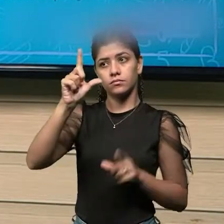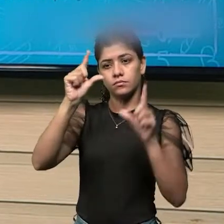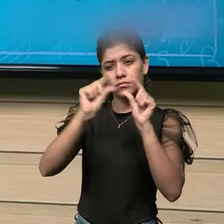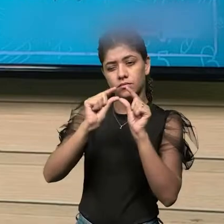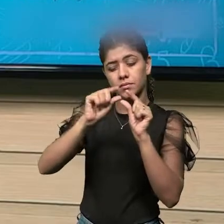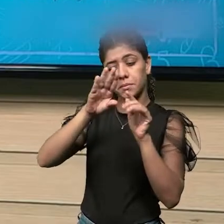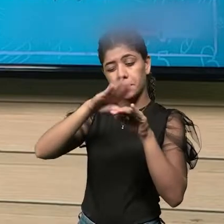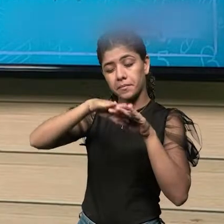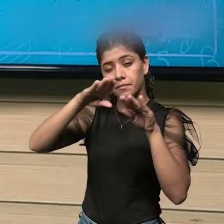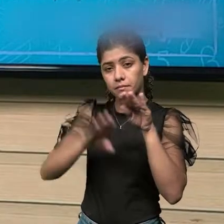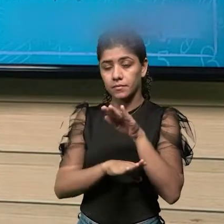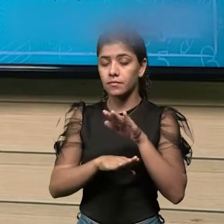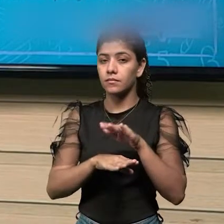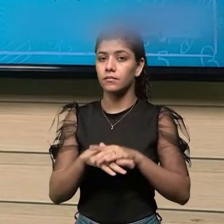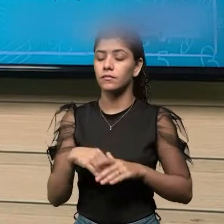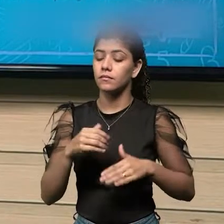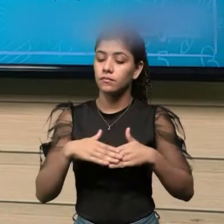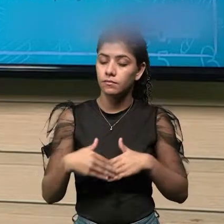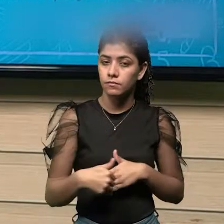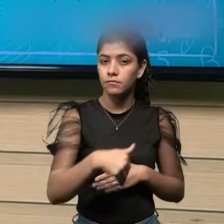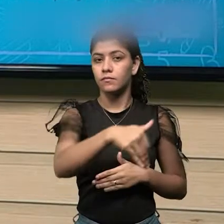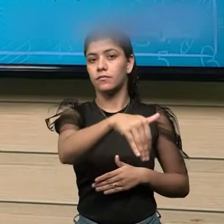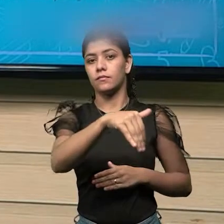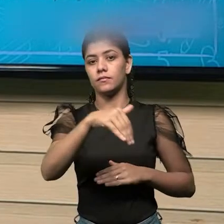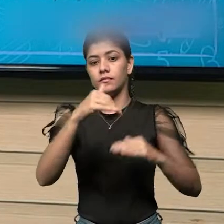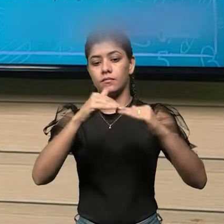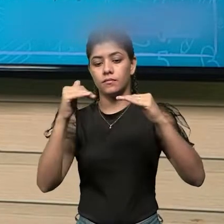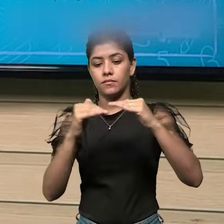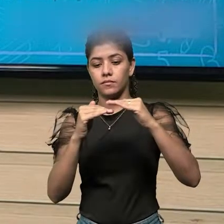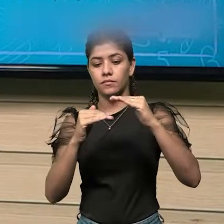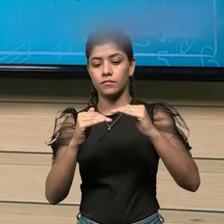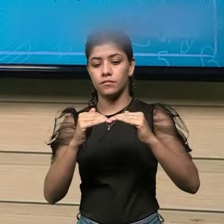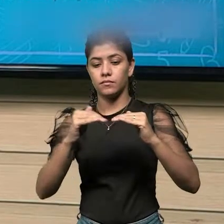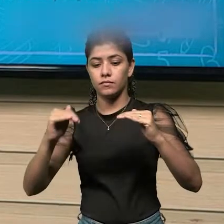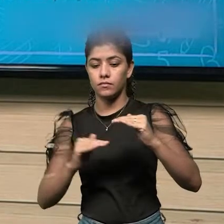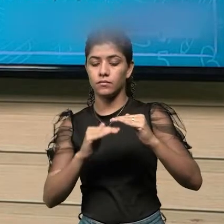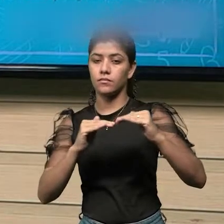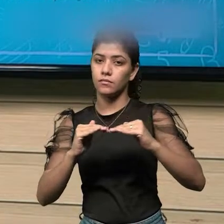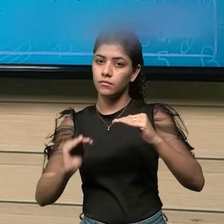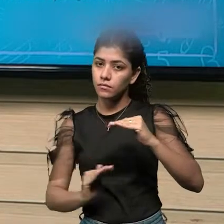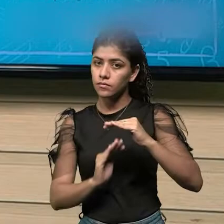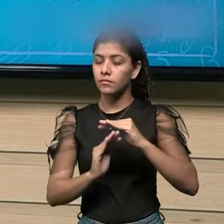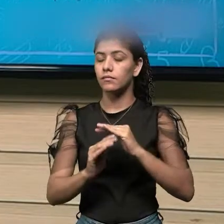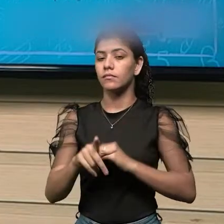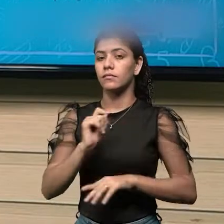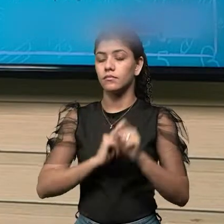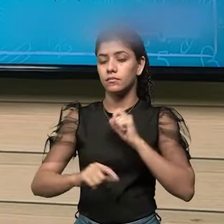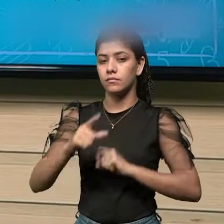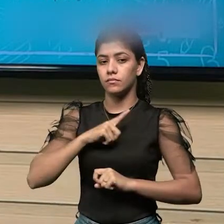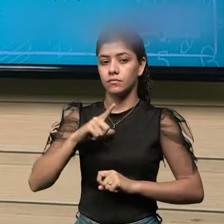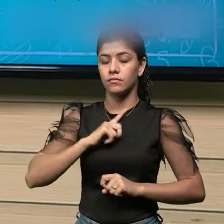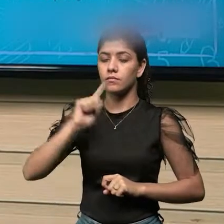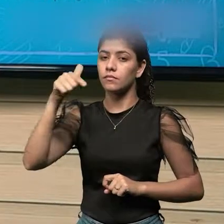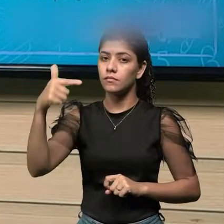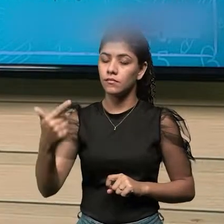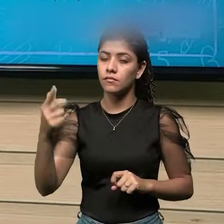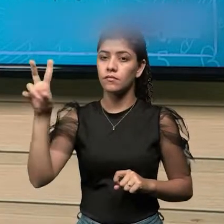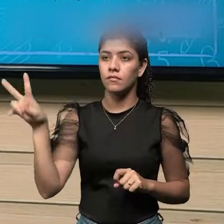e assim por diante. A cada dimensão tomada, nós vamos ter uma outra